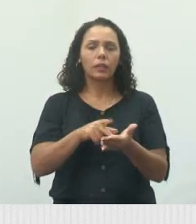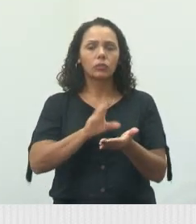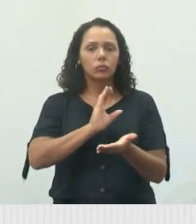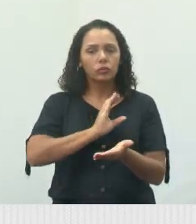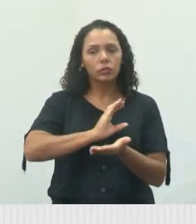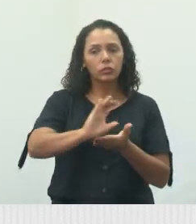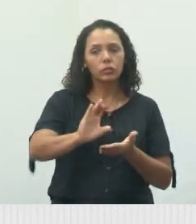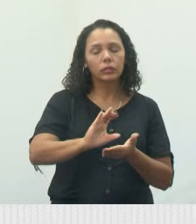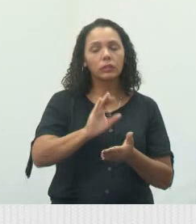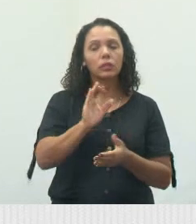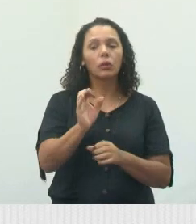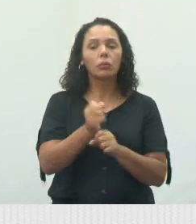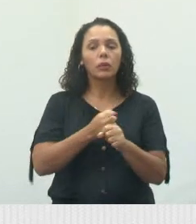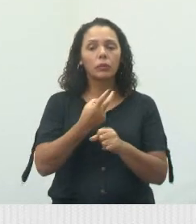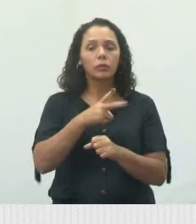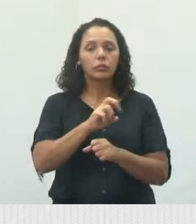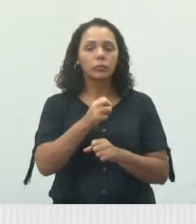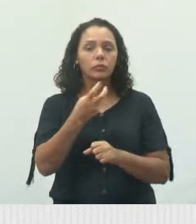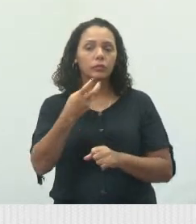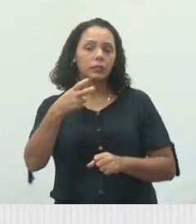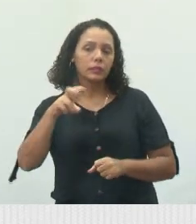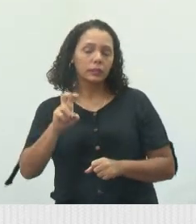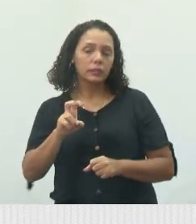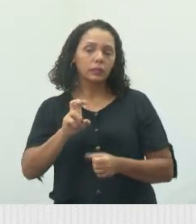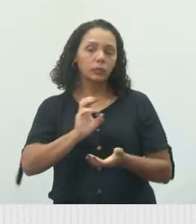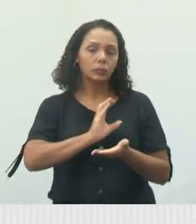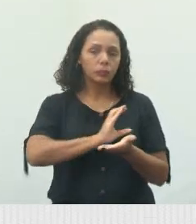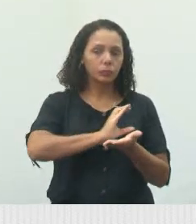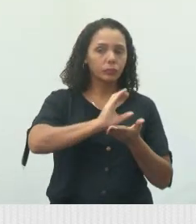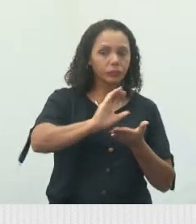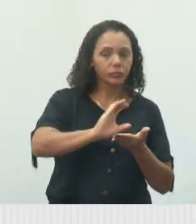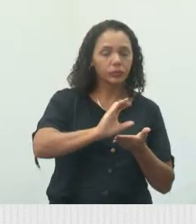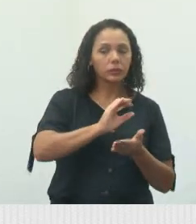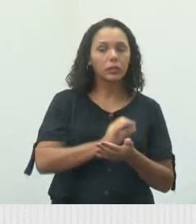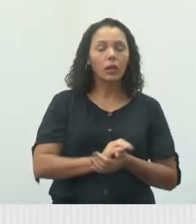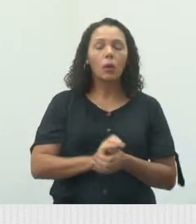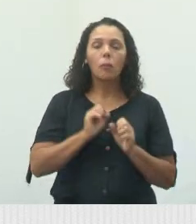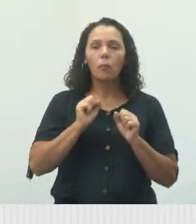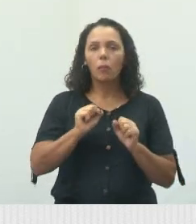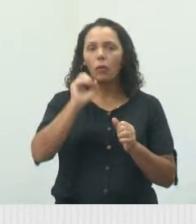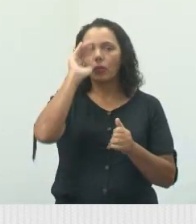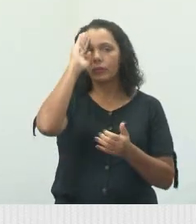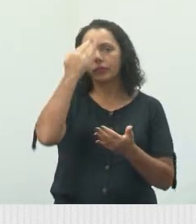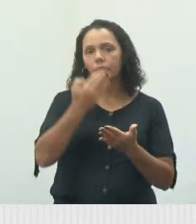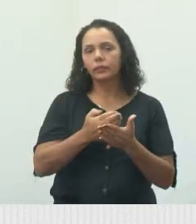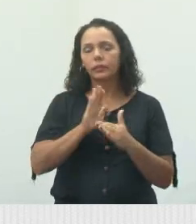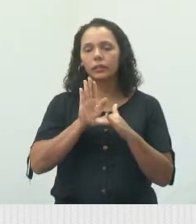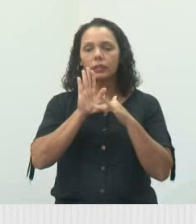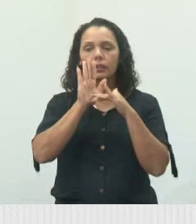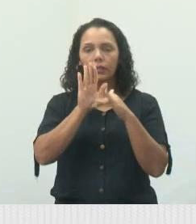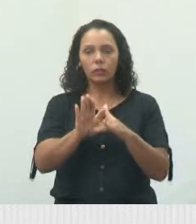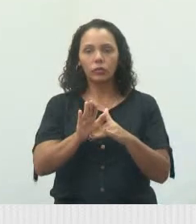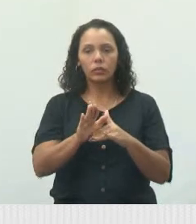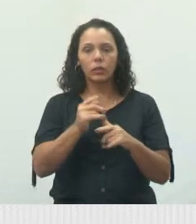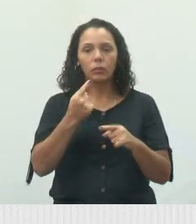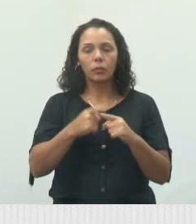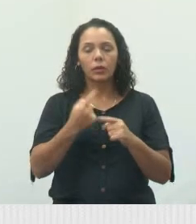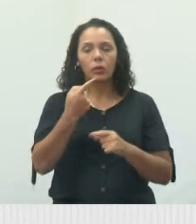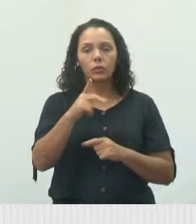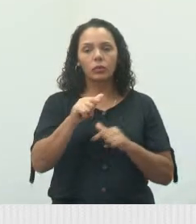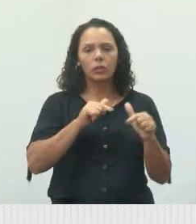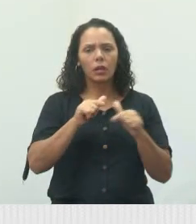para o ano de 2025, de emenda impositiva. Então, conte conosco. Conte conosco, porque o seu trabalho é